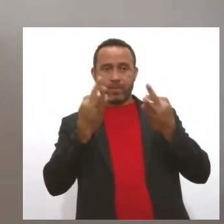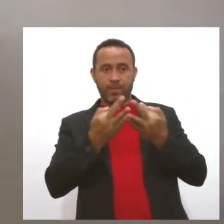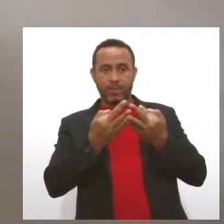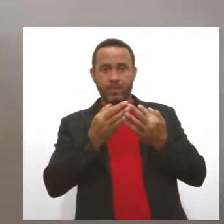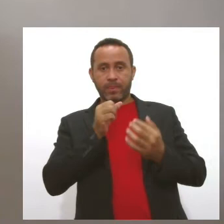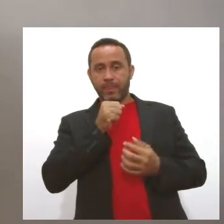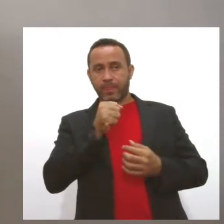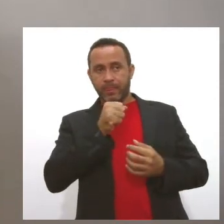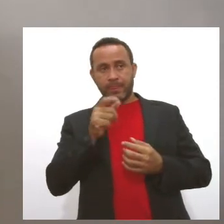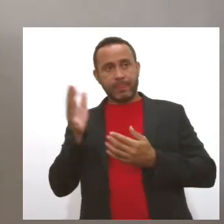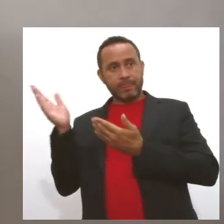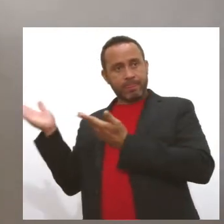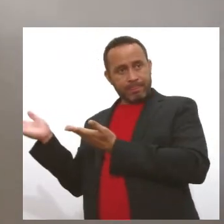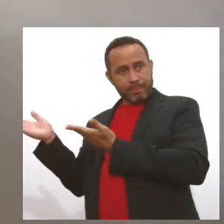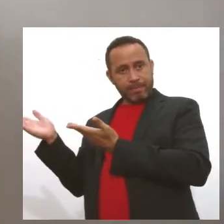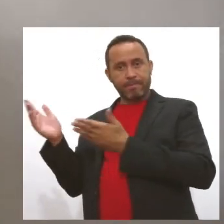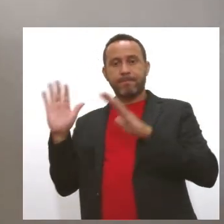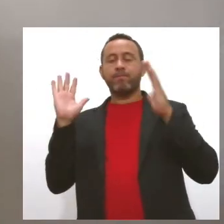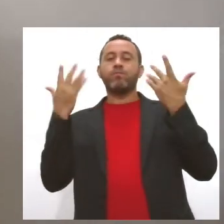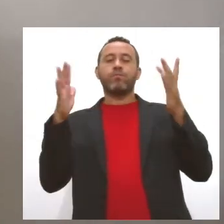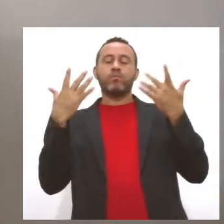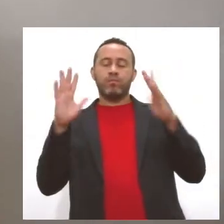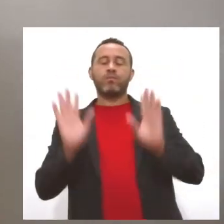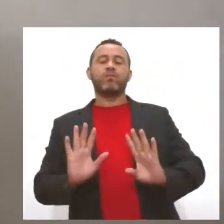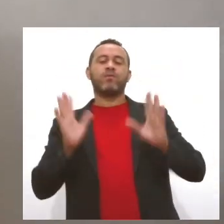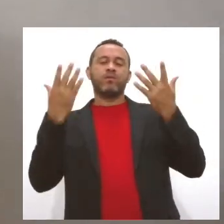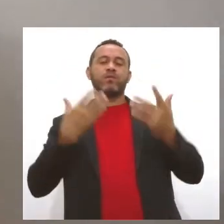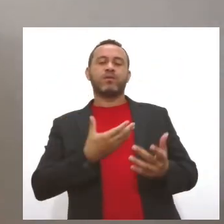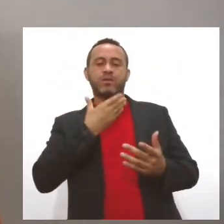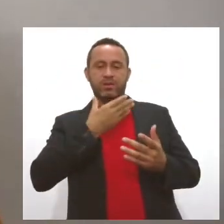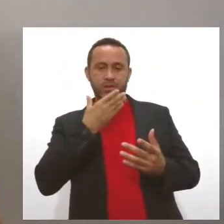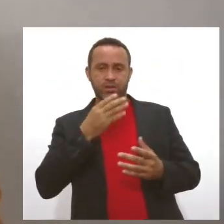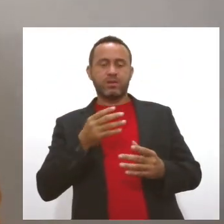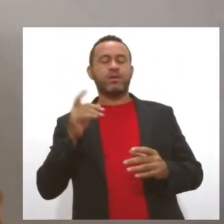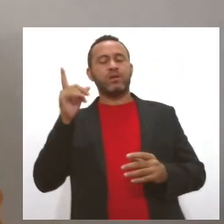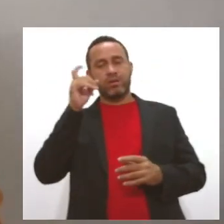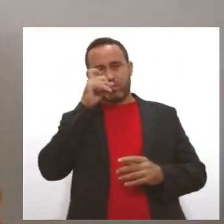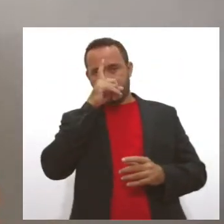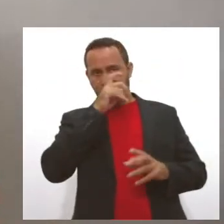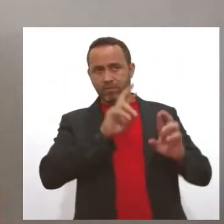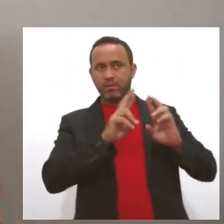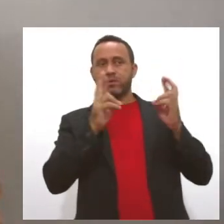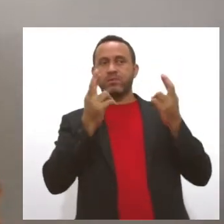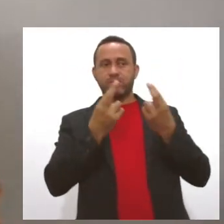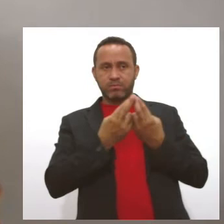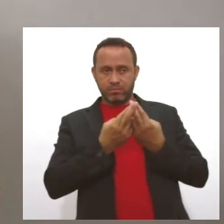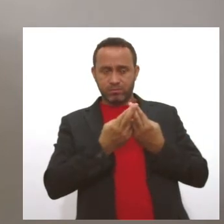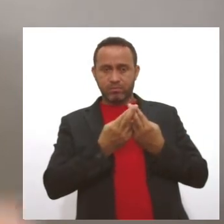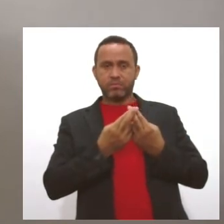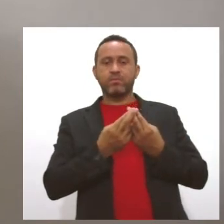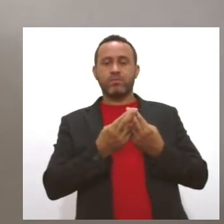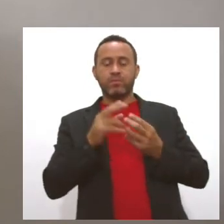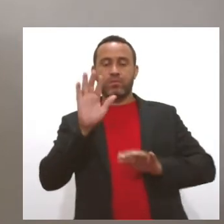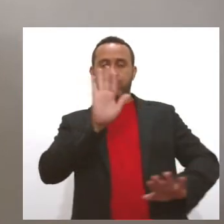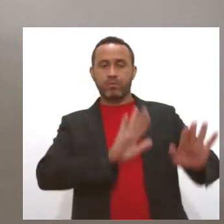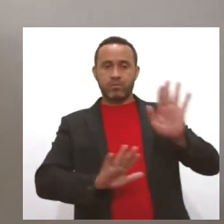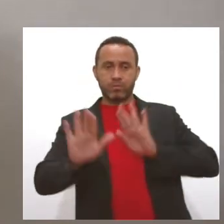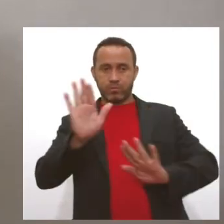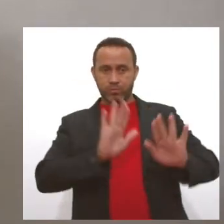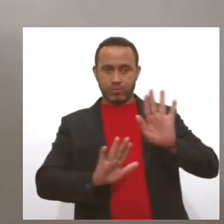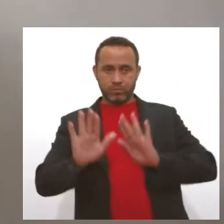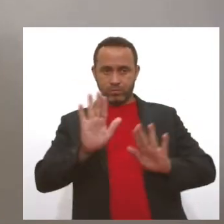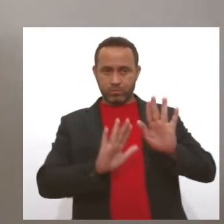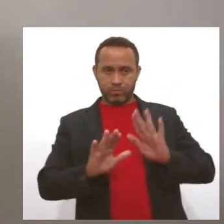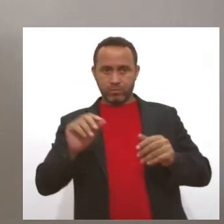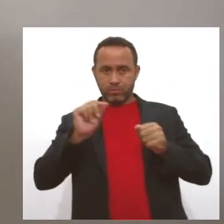aqui na matéria estão de parabéns, vão se confraternizar, vão se reunir, que é uma coisa muito difícil não fazer a reunião de Natal, mas com todos os cuidados. Então, está vendo que dá para fazer?